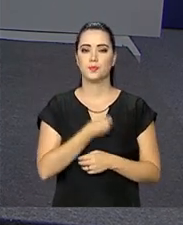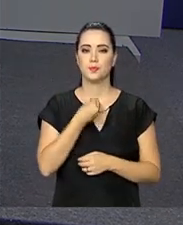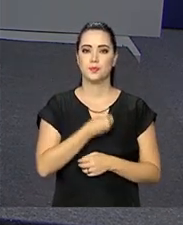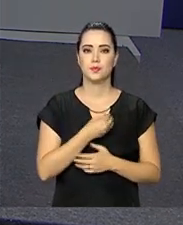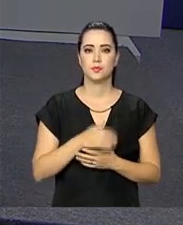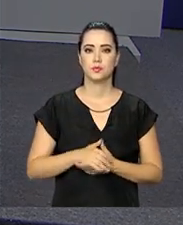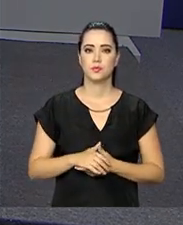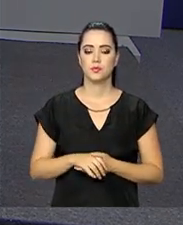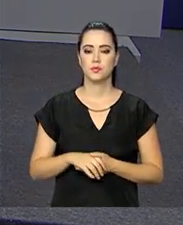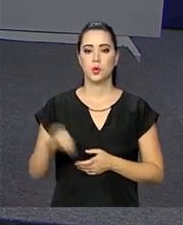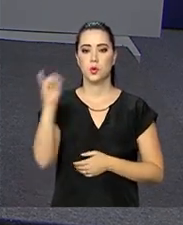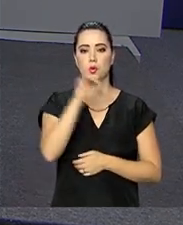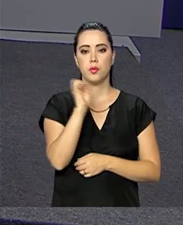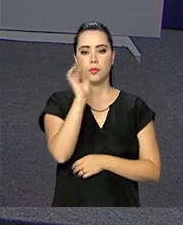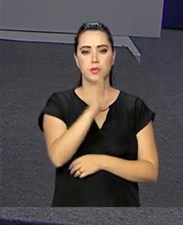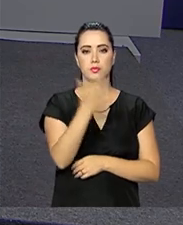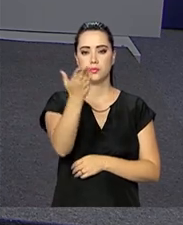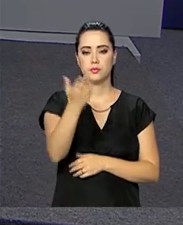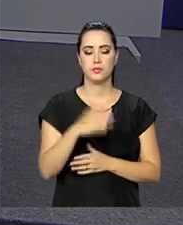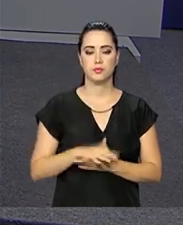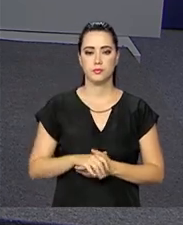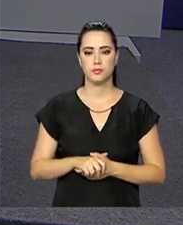assunto. Oi, Pablo. Boa tarde para você.